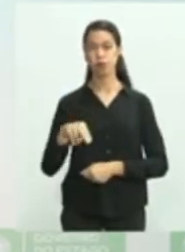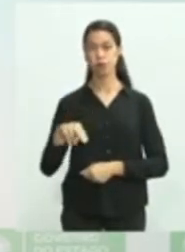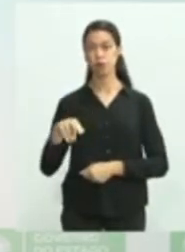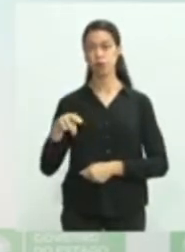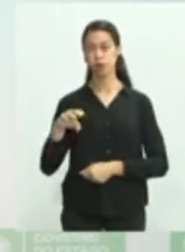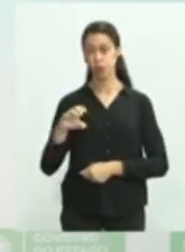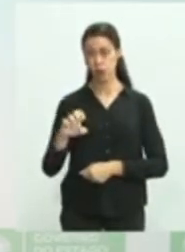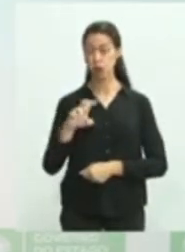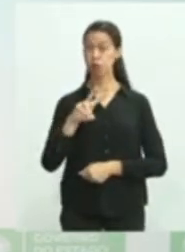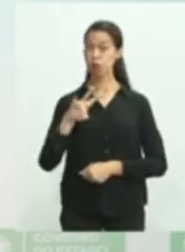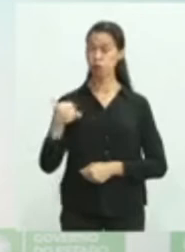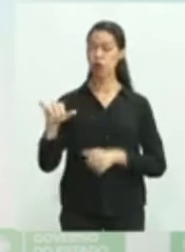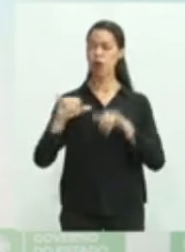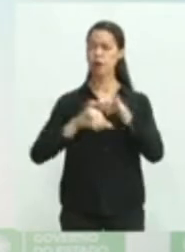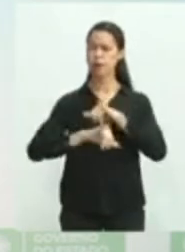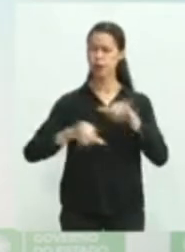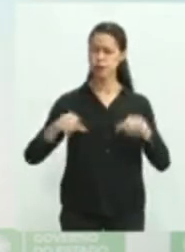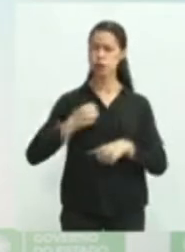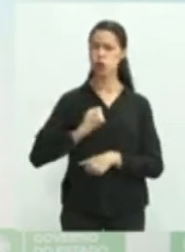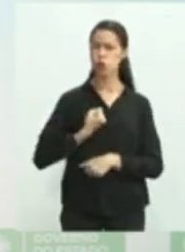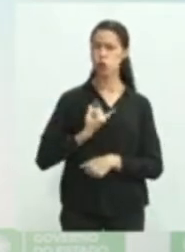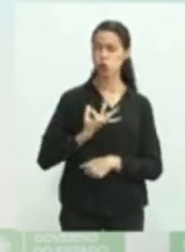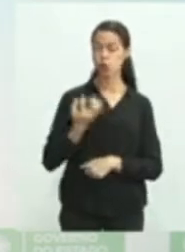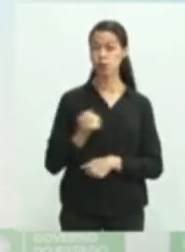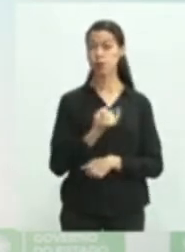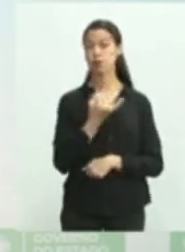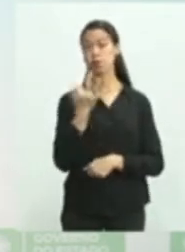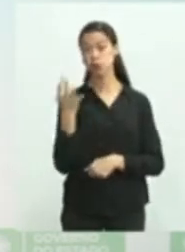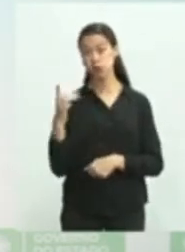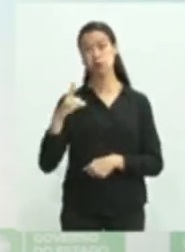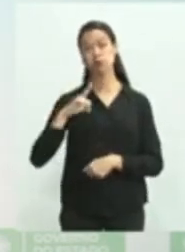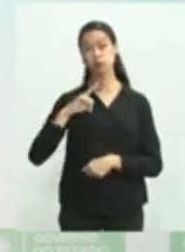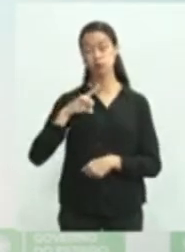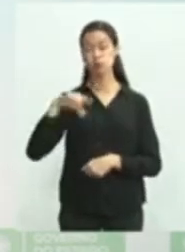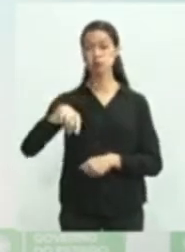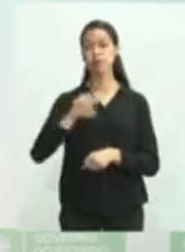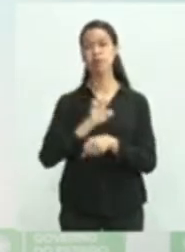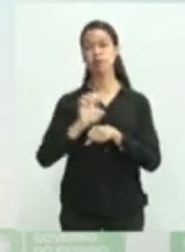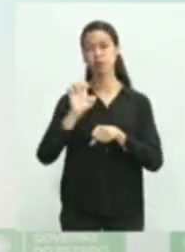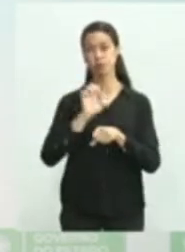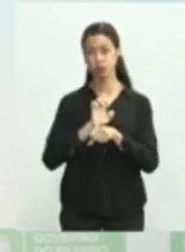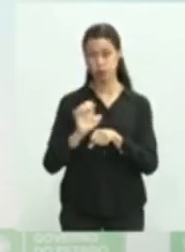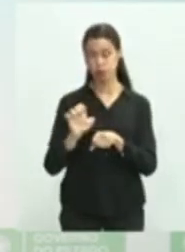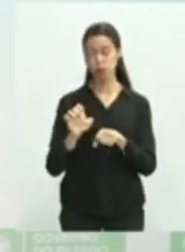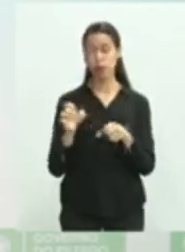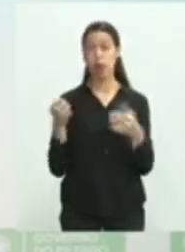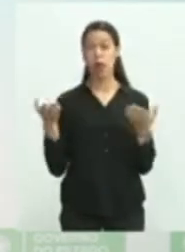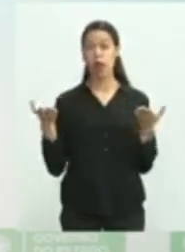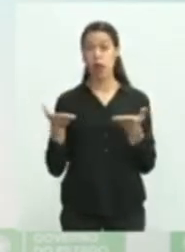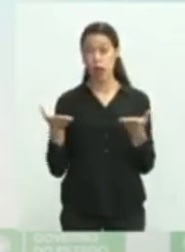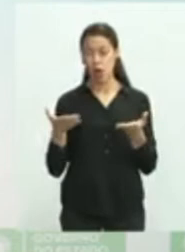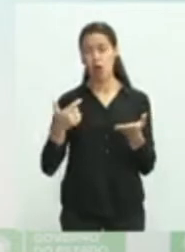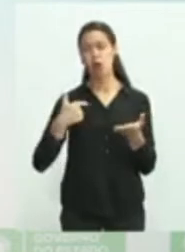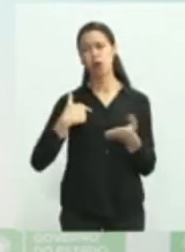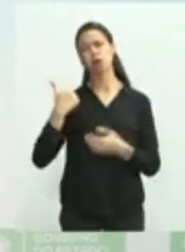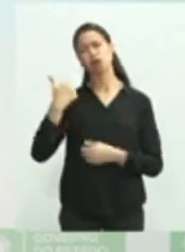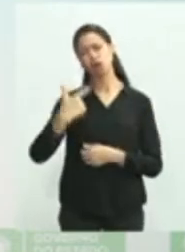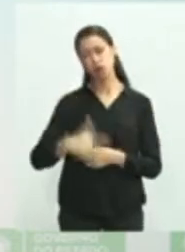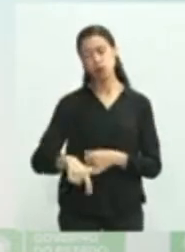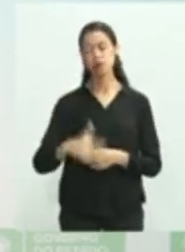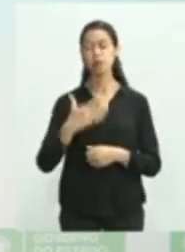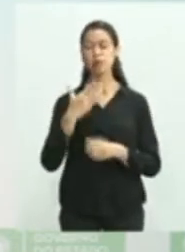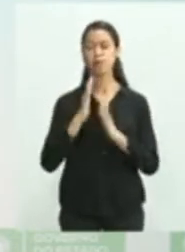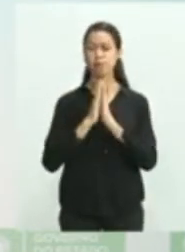boletim com os novos números aqui no Estado, mas fazer um apelo e dizer da